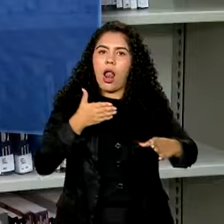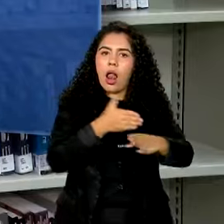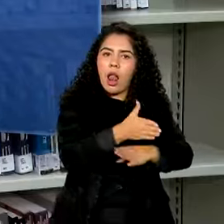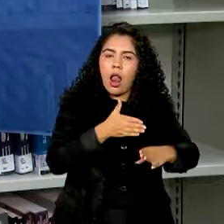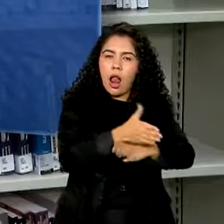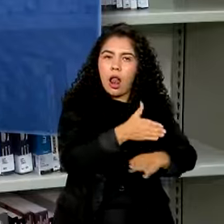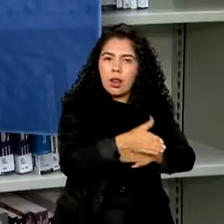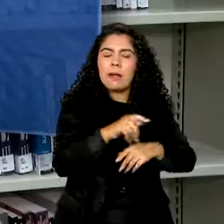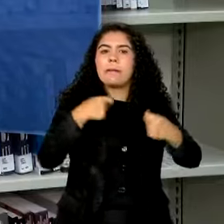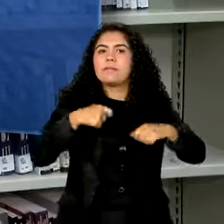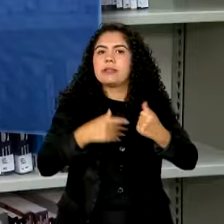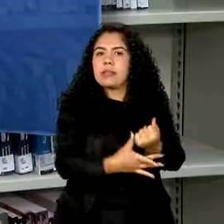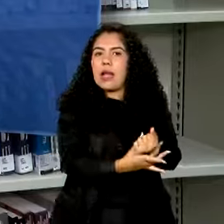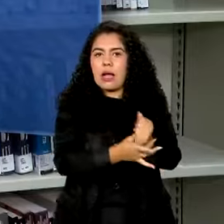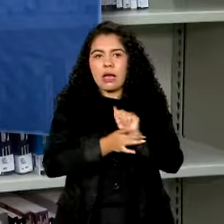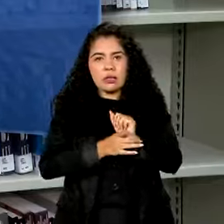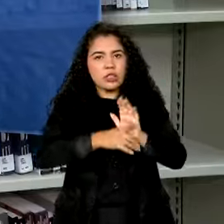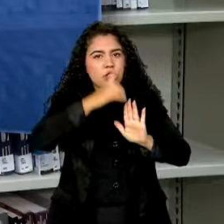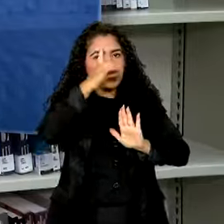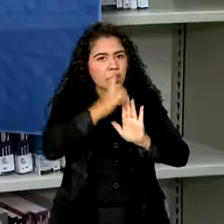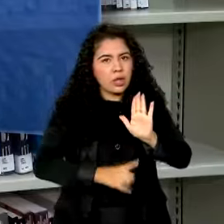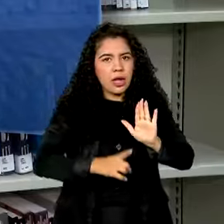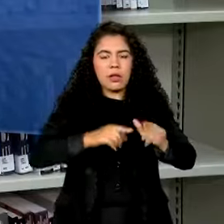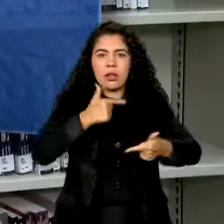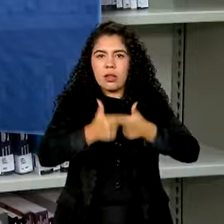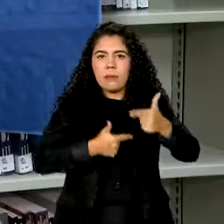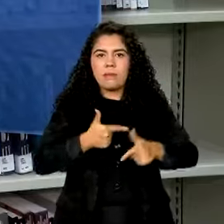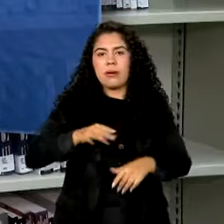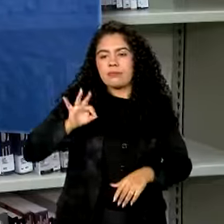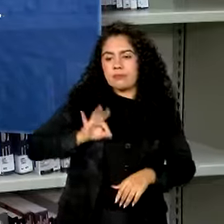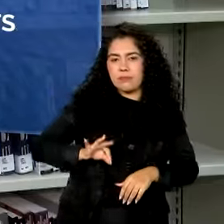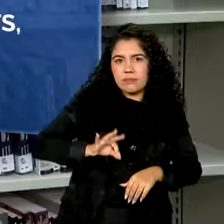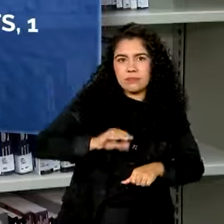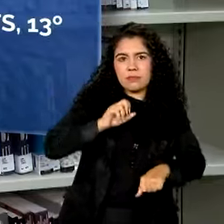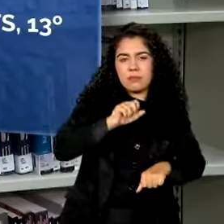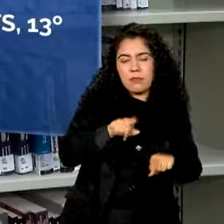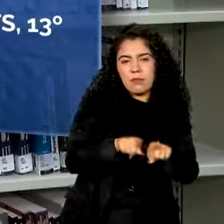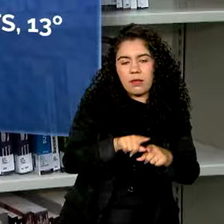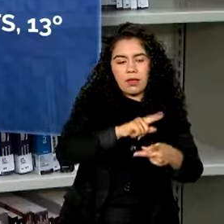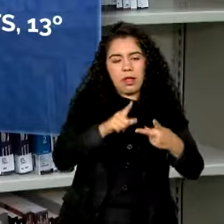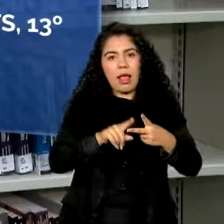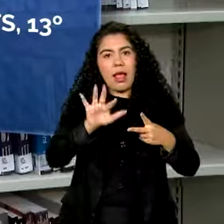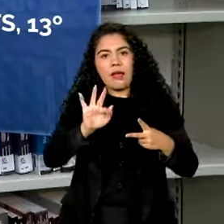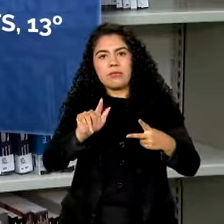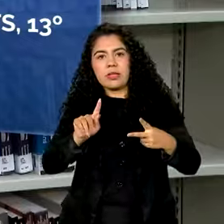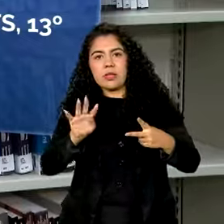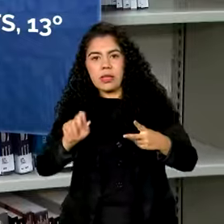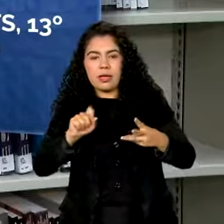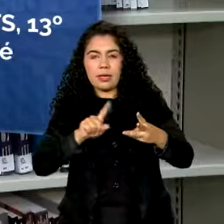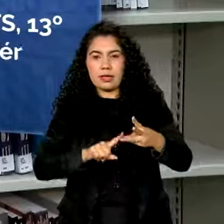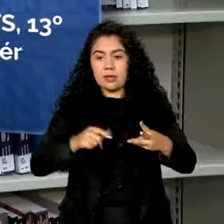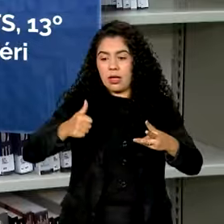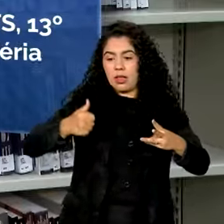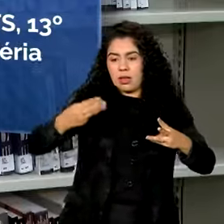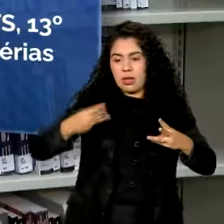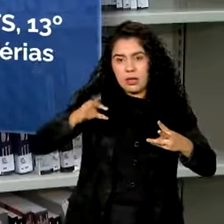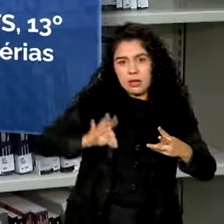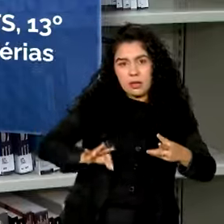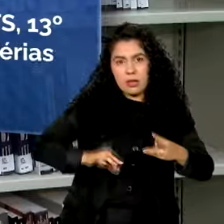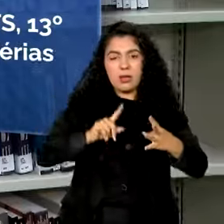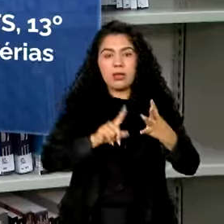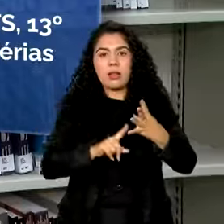os direitos trabalhistas, como salário mínimo proporcional, FGTS, 13º, vale-transporte e férias